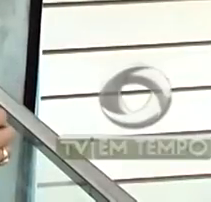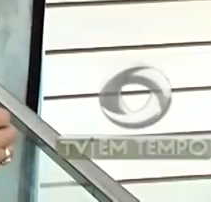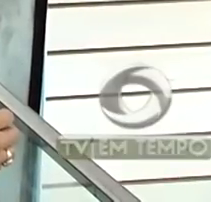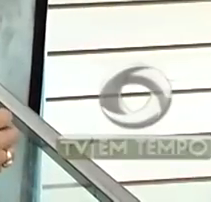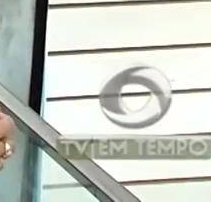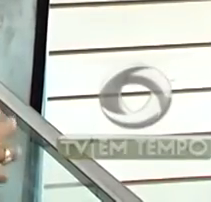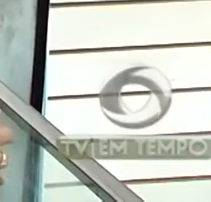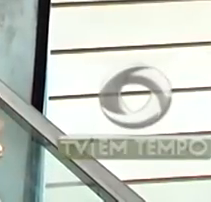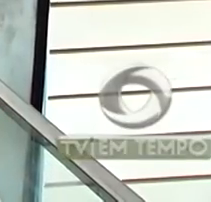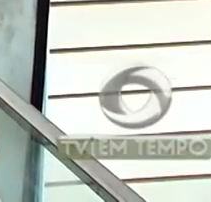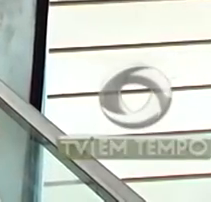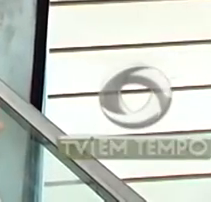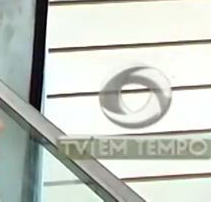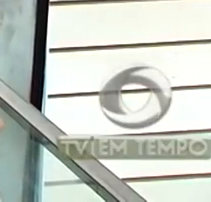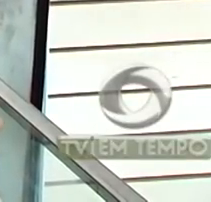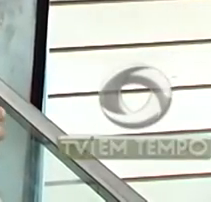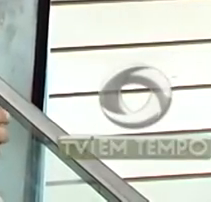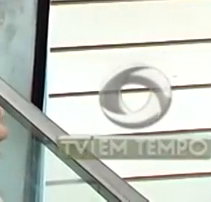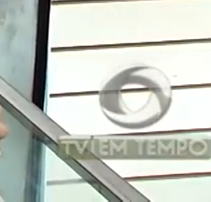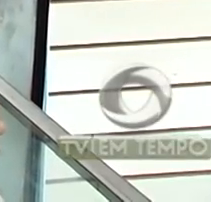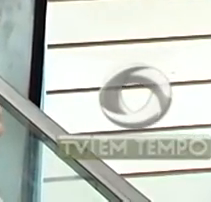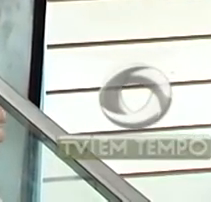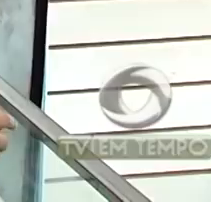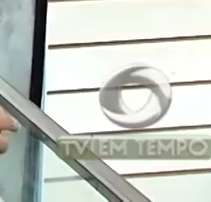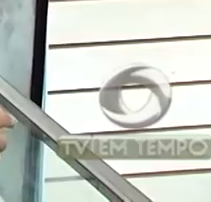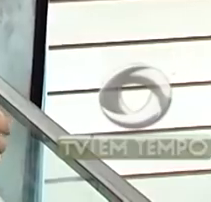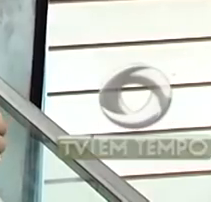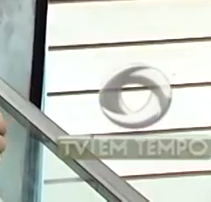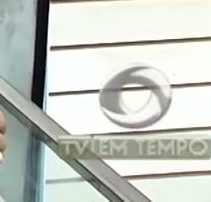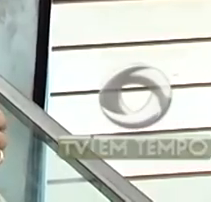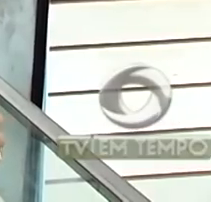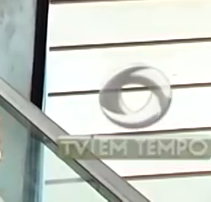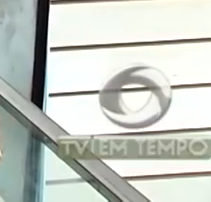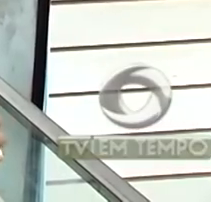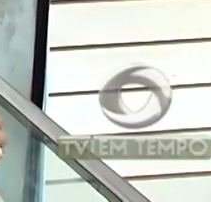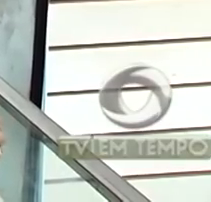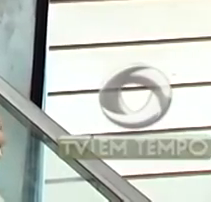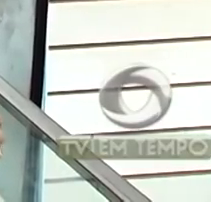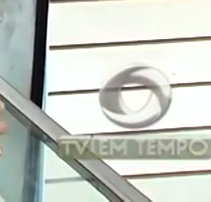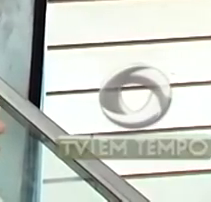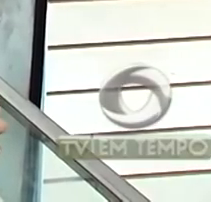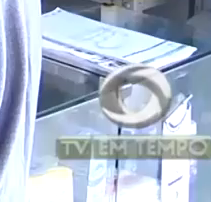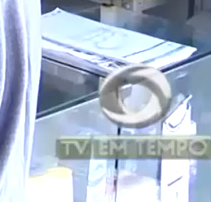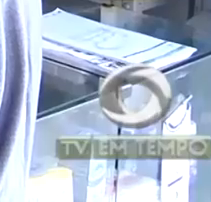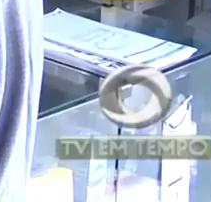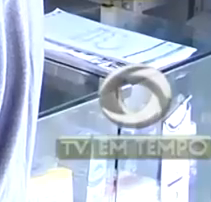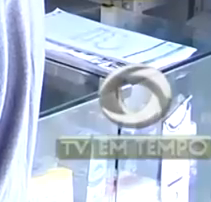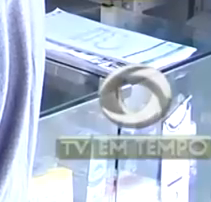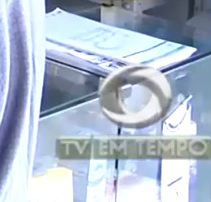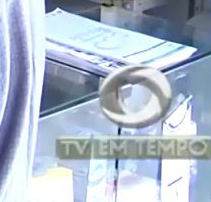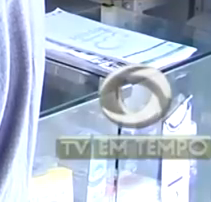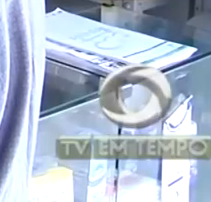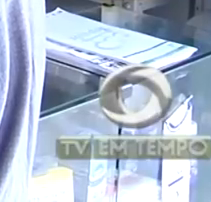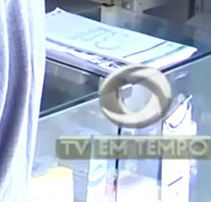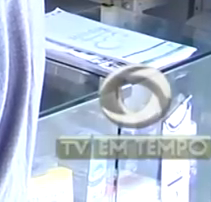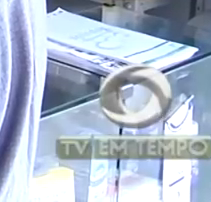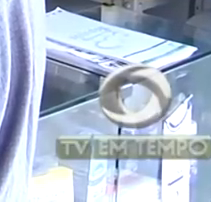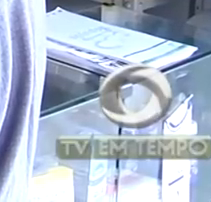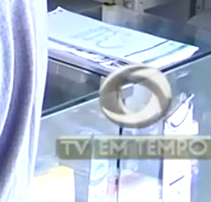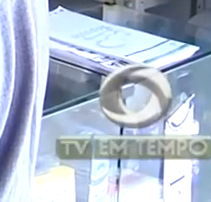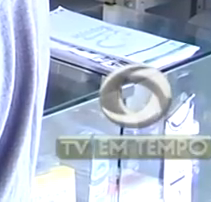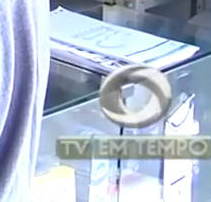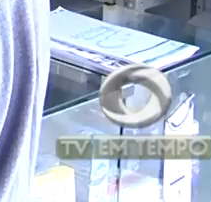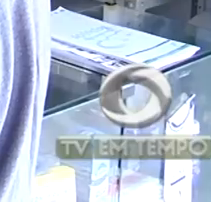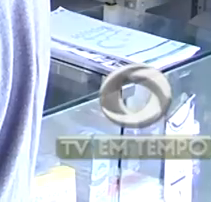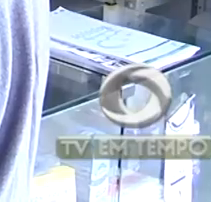Então eu me mudei por conta disso. Mas em todo canto é perigoso, não é só aqui. Aí é assalto para cá, tomo